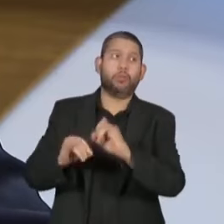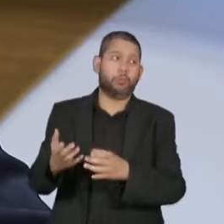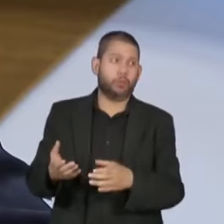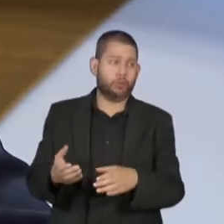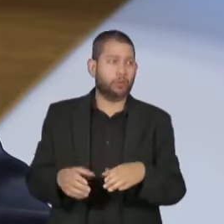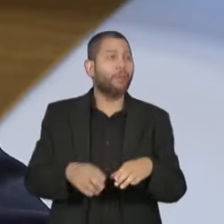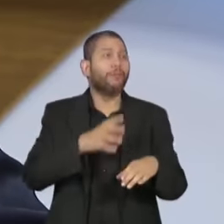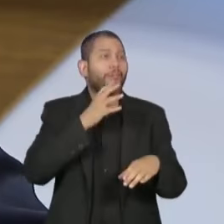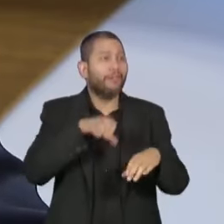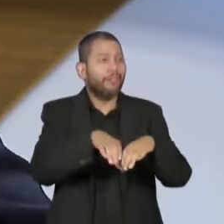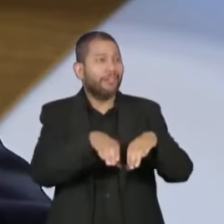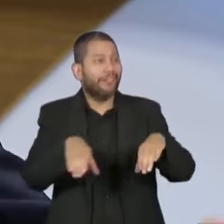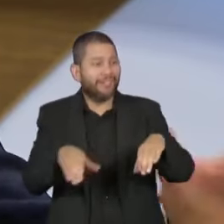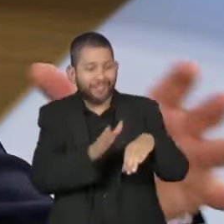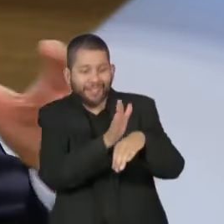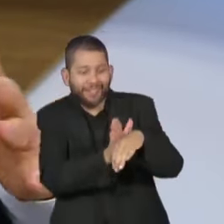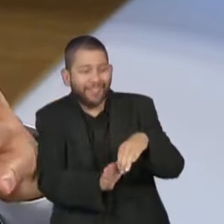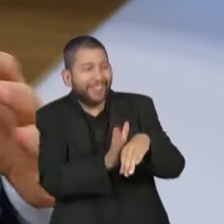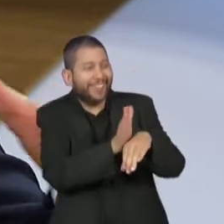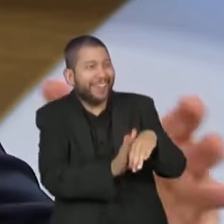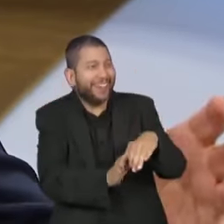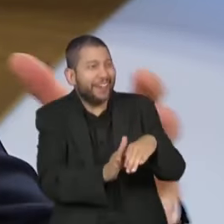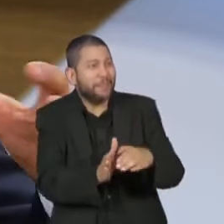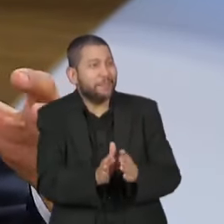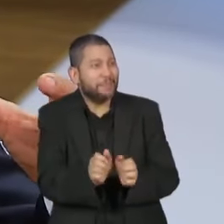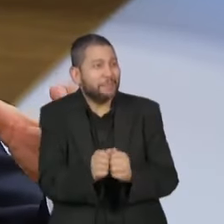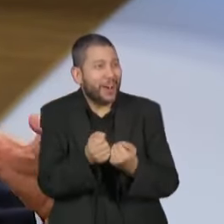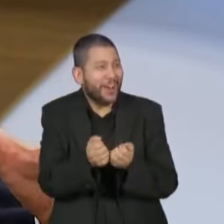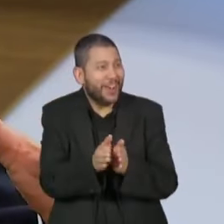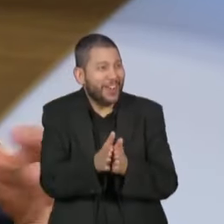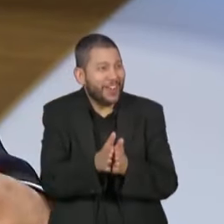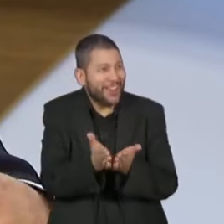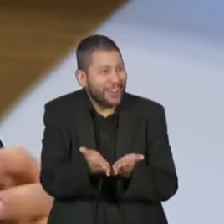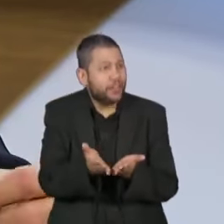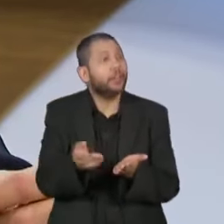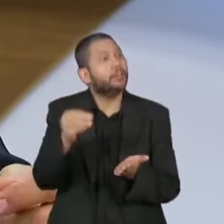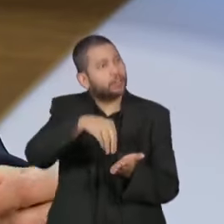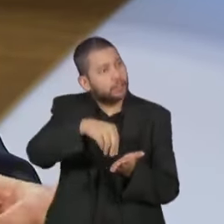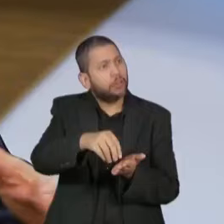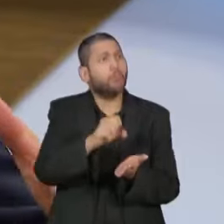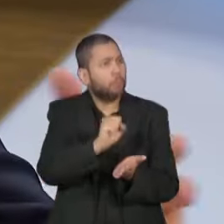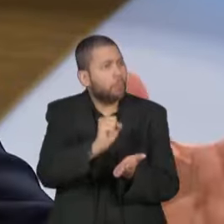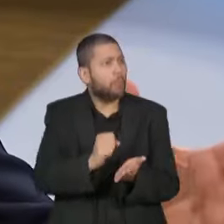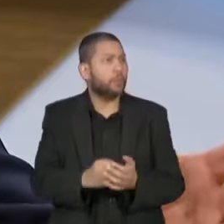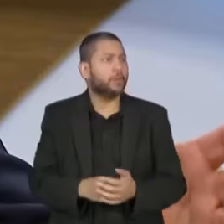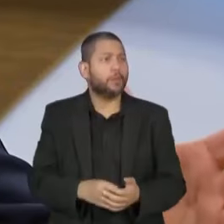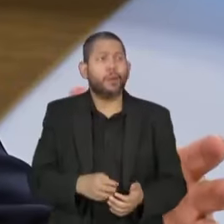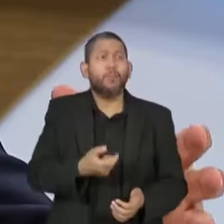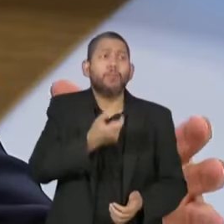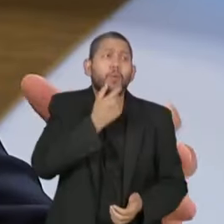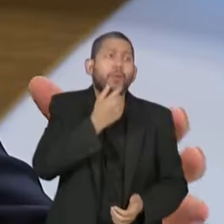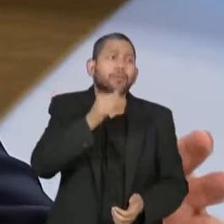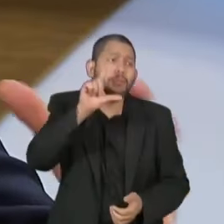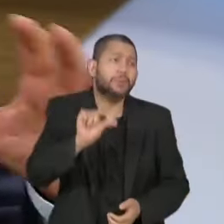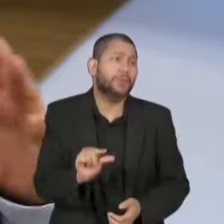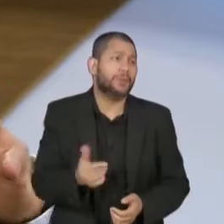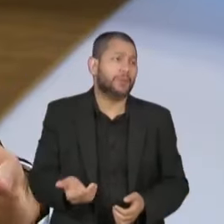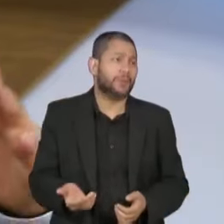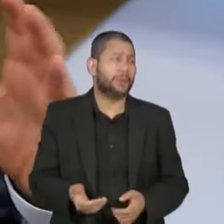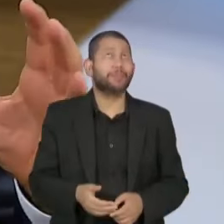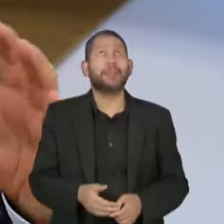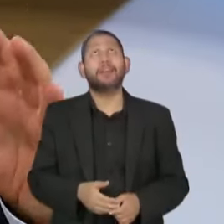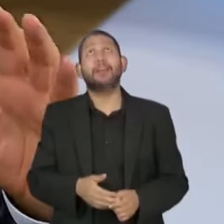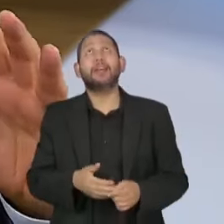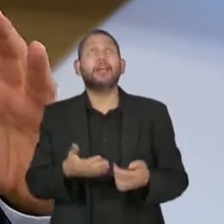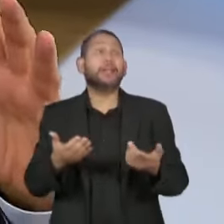ultraprocessado, por exemplo. Então, você tem que montar desse jeito. Menos bolachas. Enfim, é